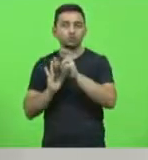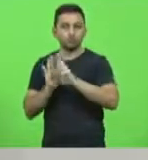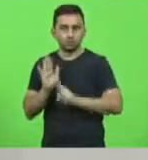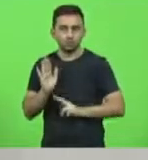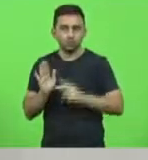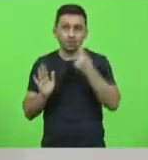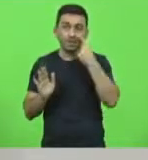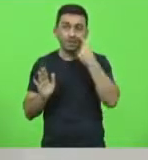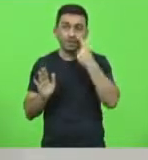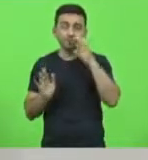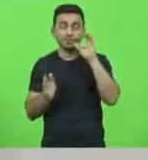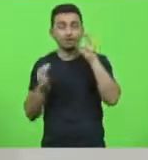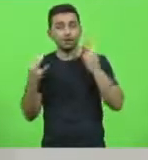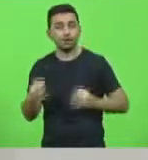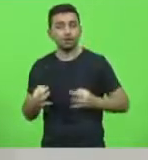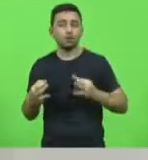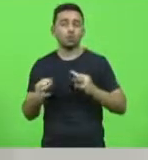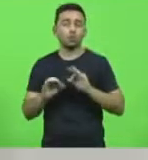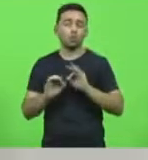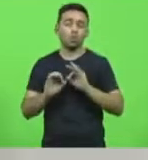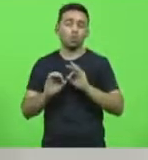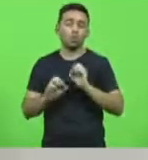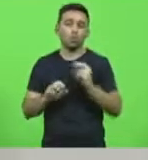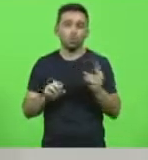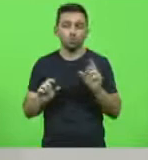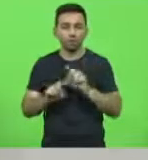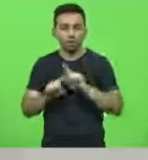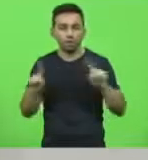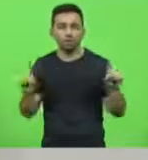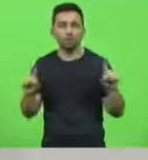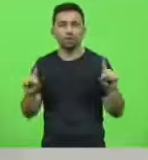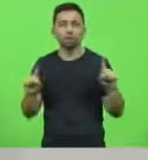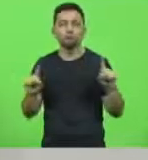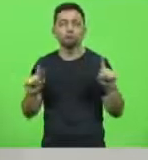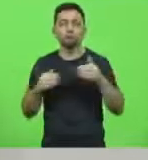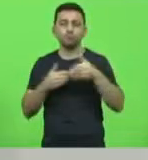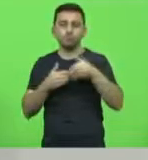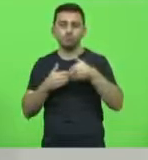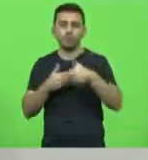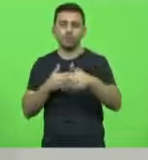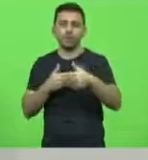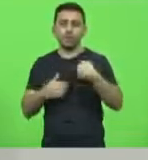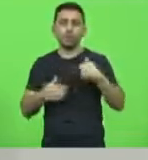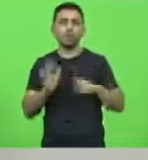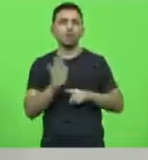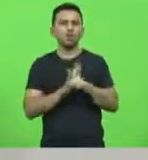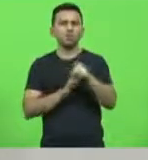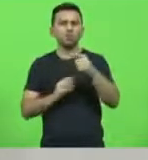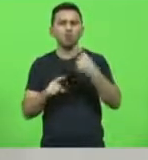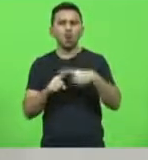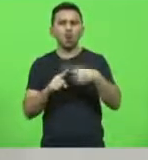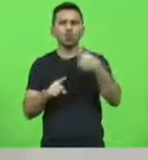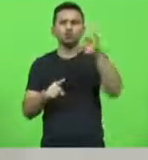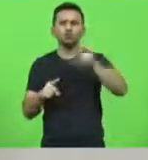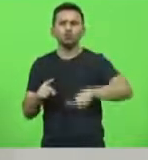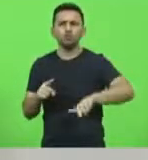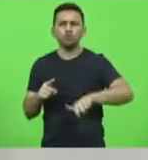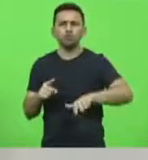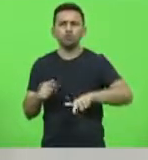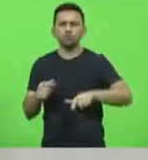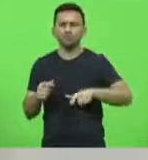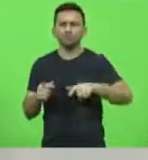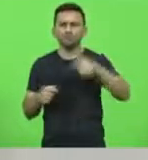legalidade ou não do decreto de prisão seria submetido ao plenário neste dia. Que eu questionei, por que se utilizar novamente de um procedimento assodado,